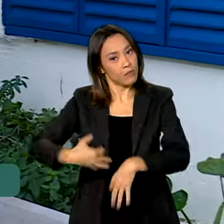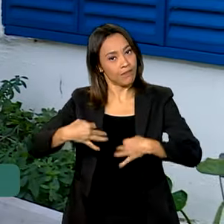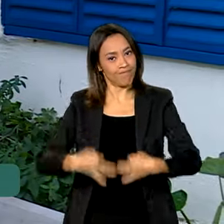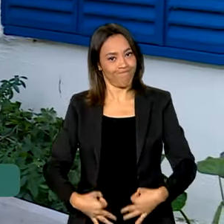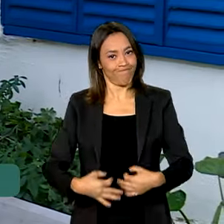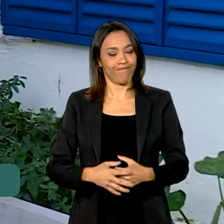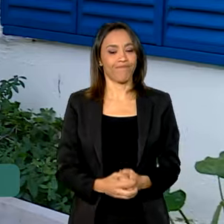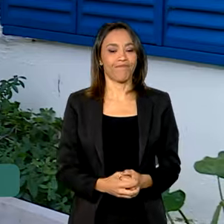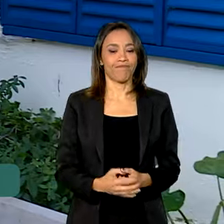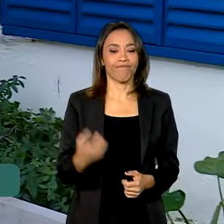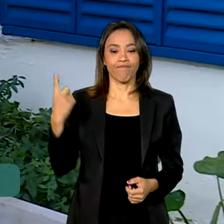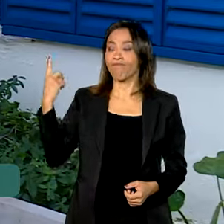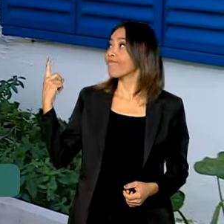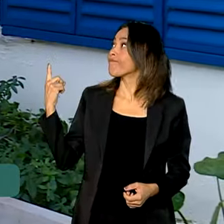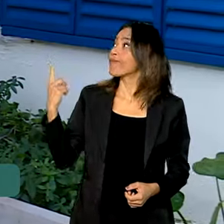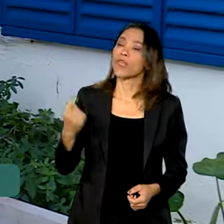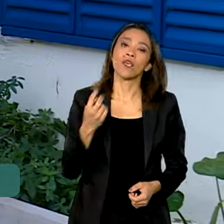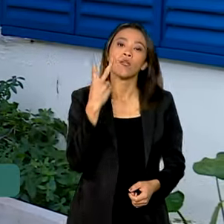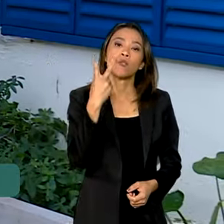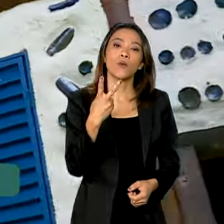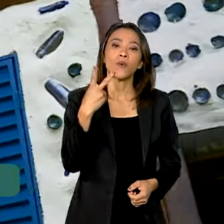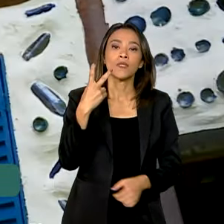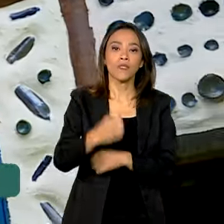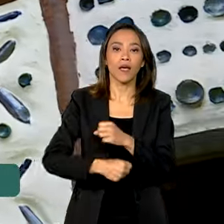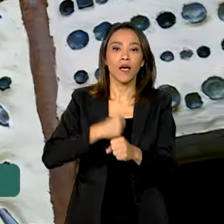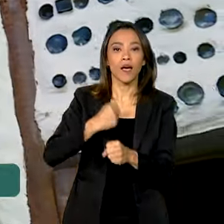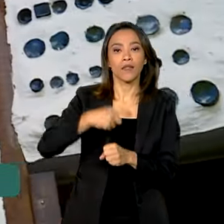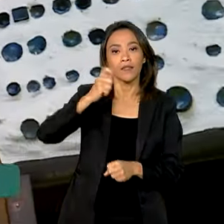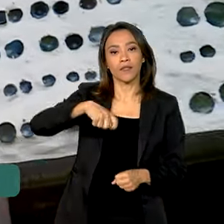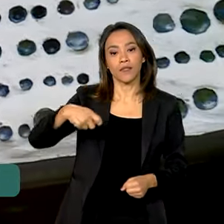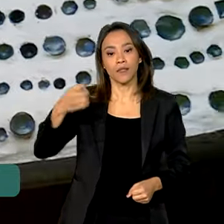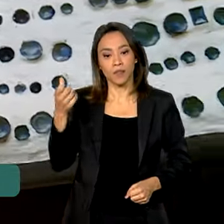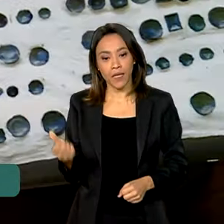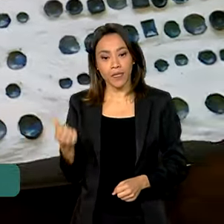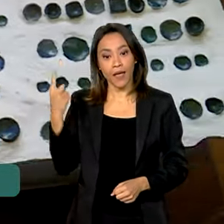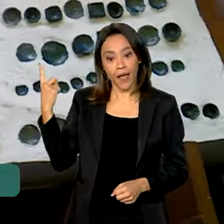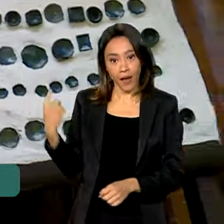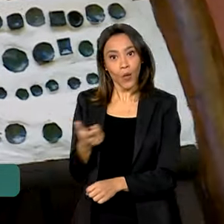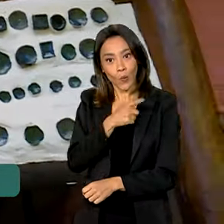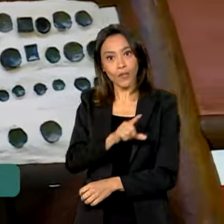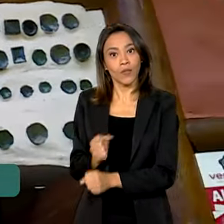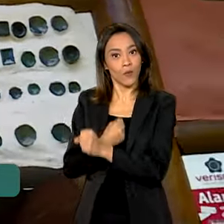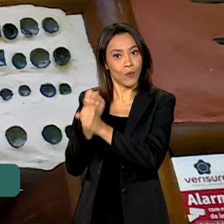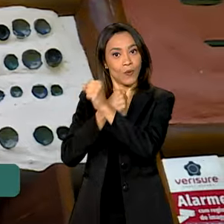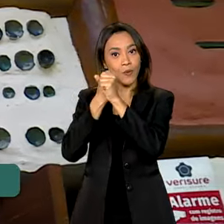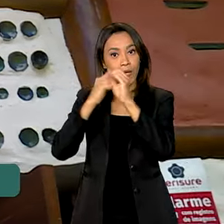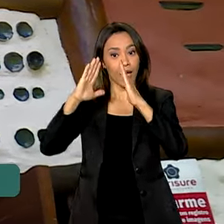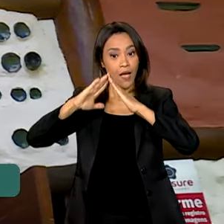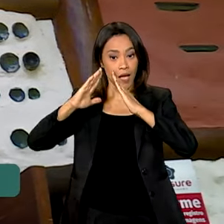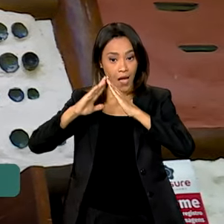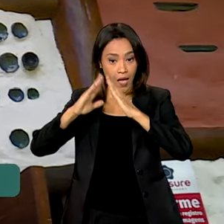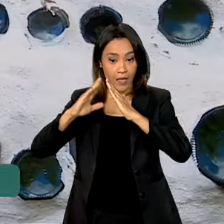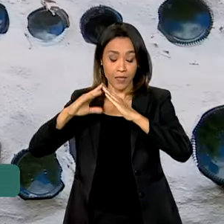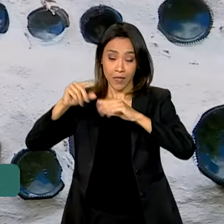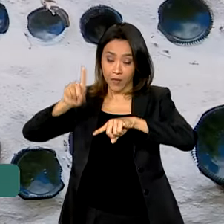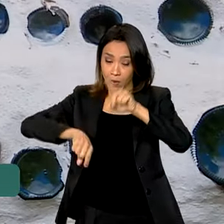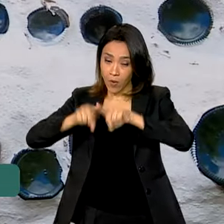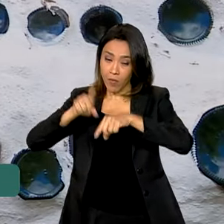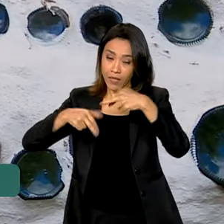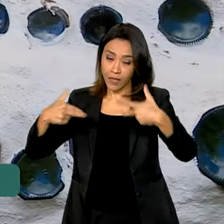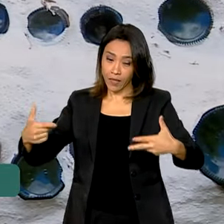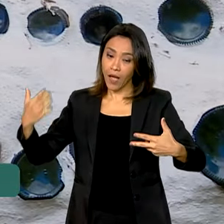Durante dois anos e meio, Adriana se dedicou a construir a casa que sonhou. Foi feita com material reciclado,